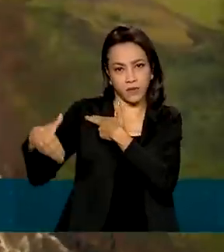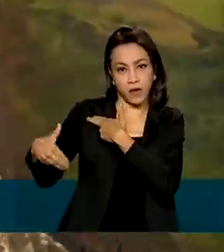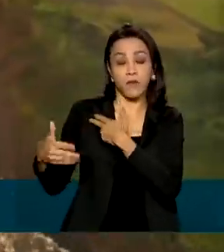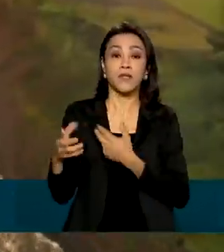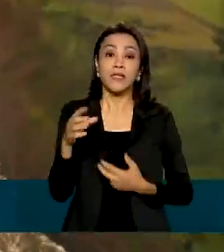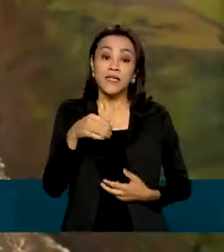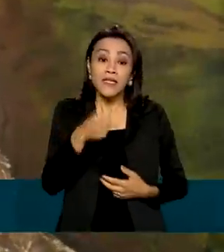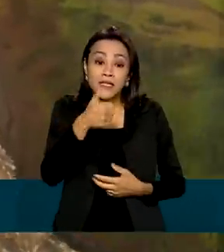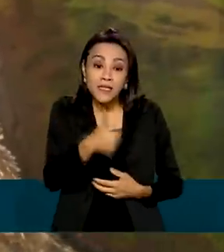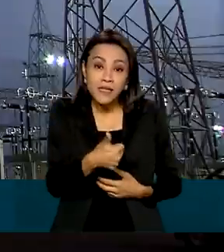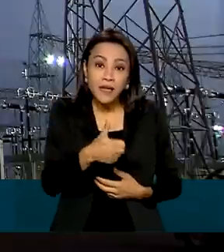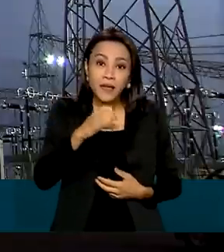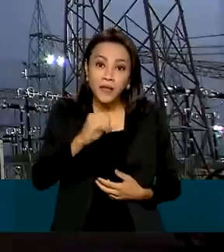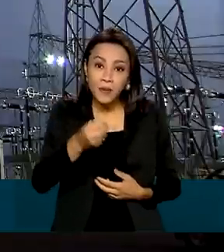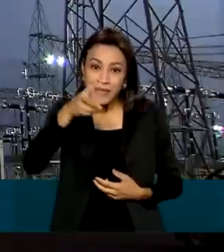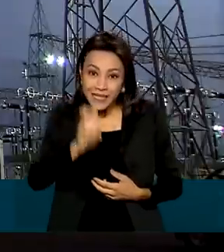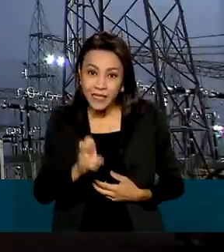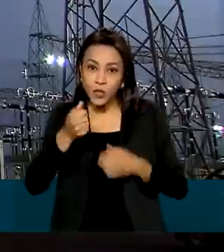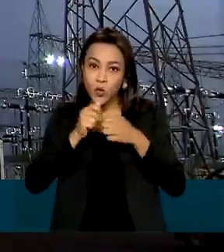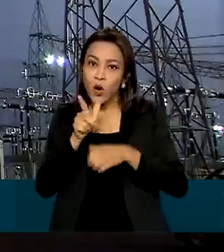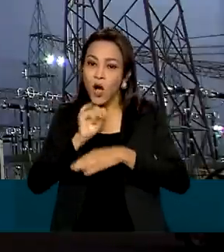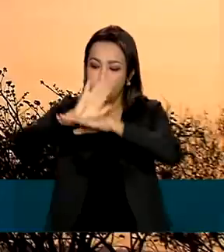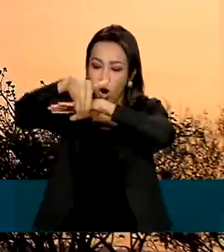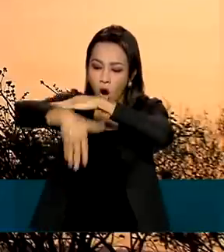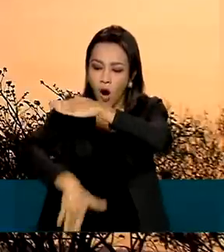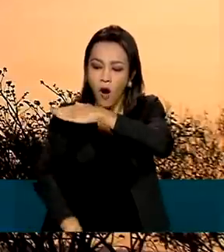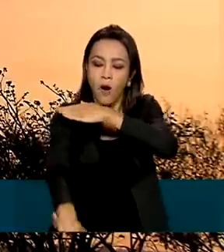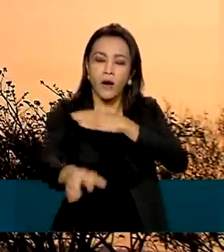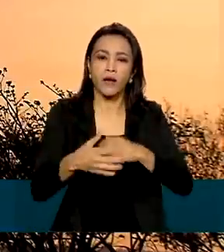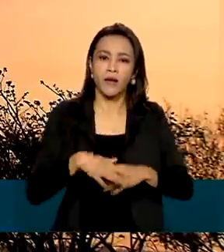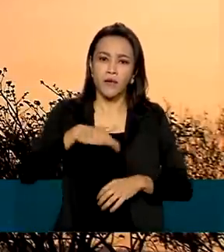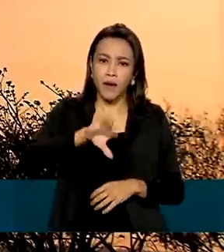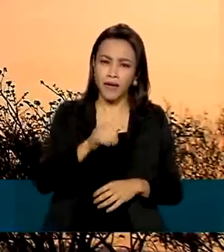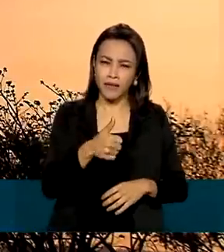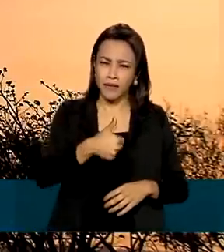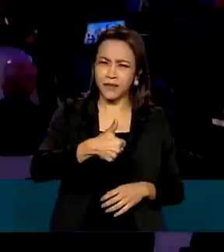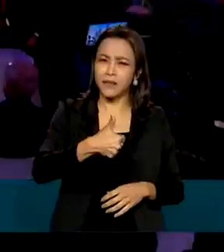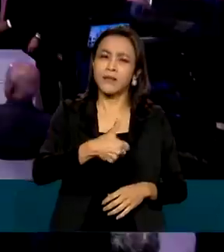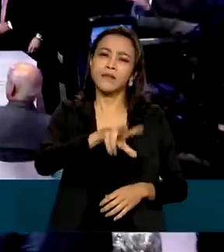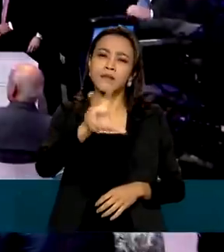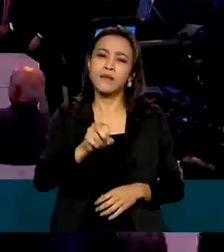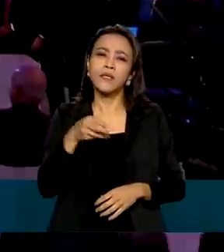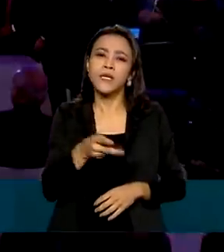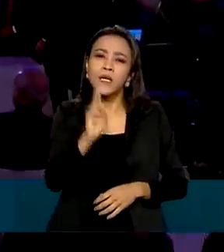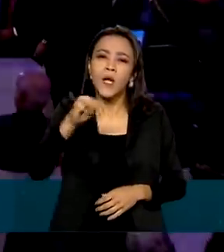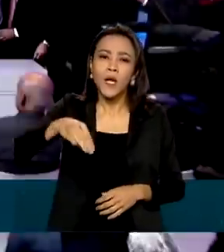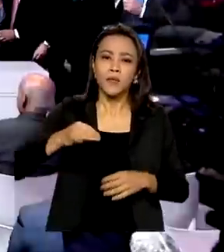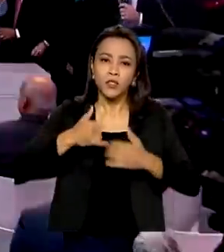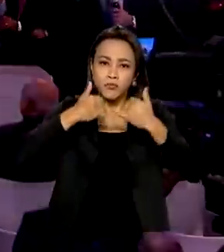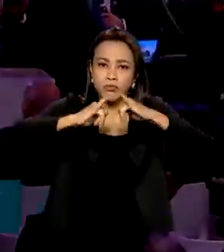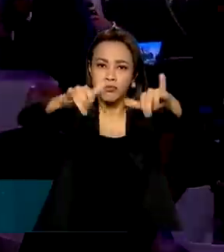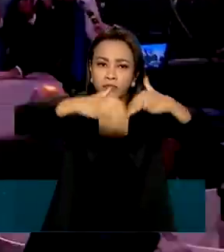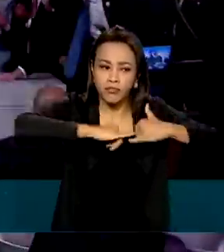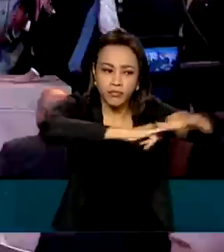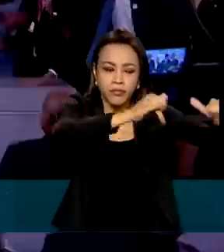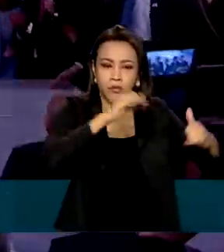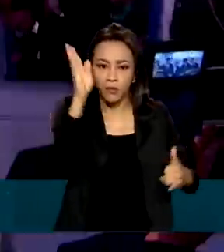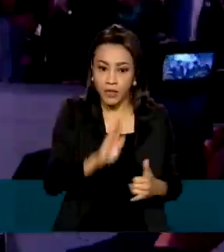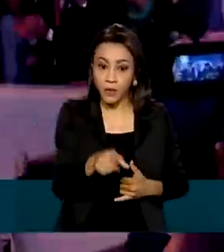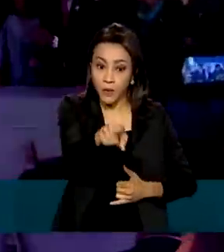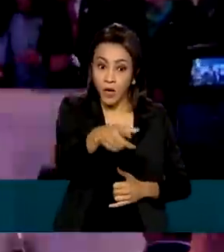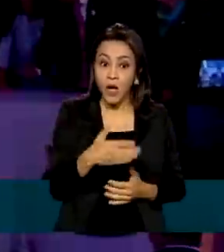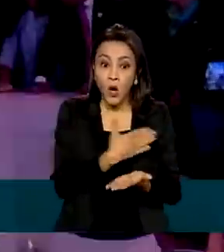usinas e mais de 150 mil quilômetros de linhas em todo o país. A cerimônia de toque de campainha